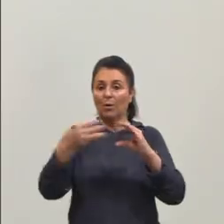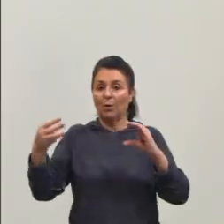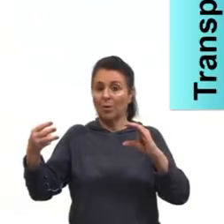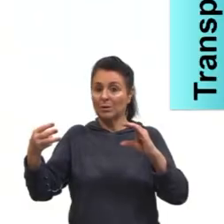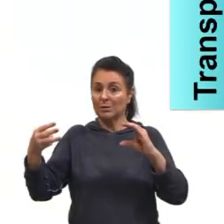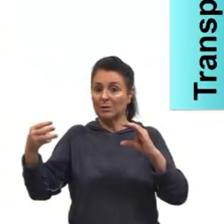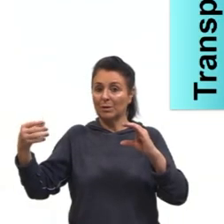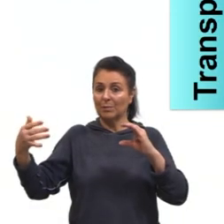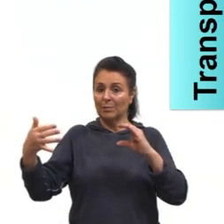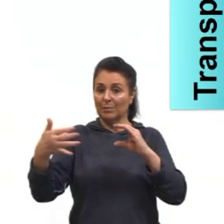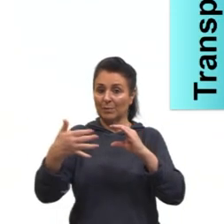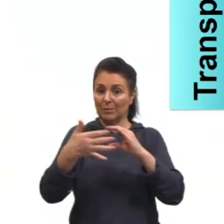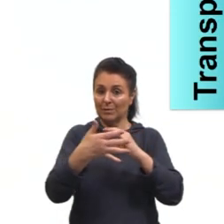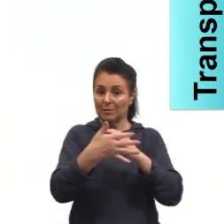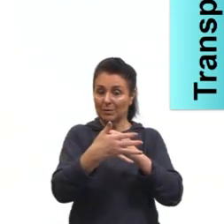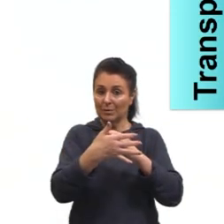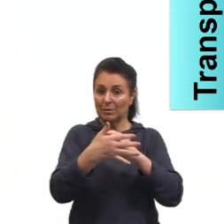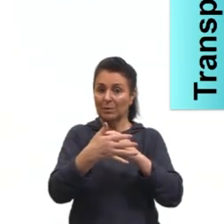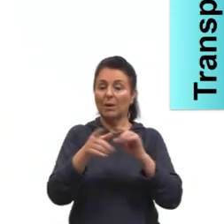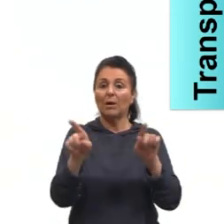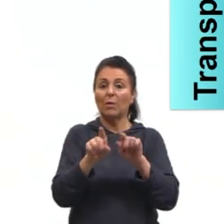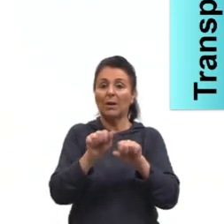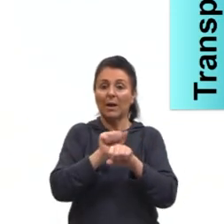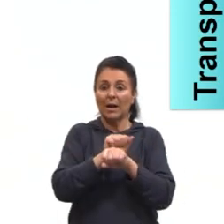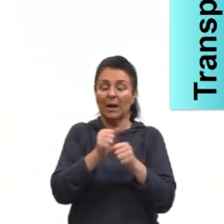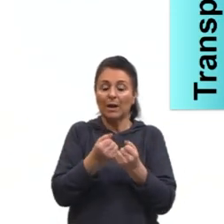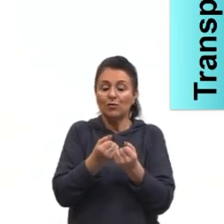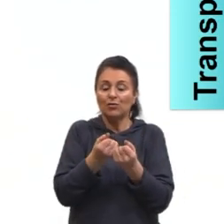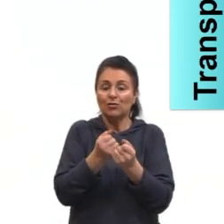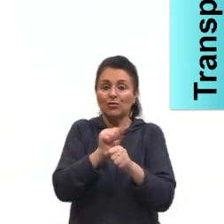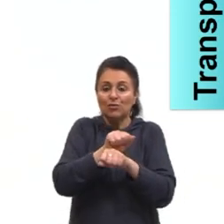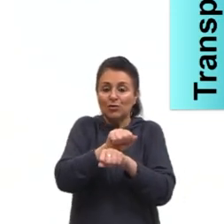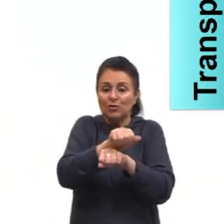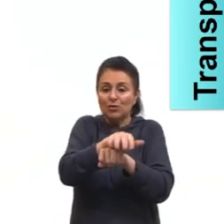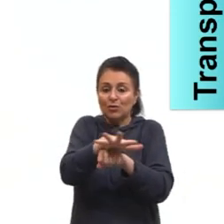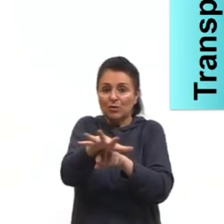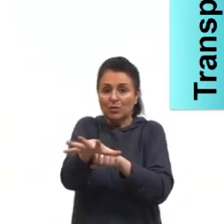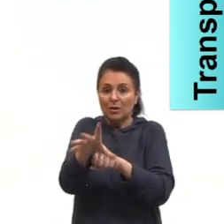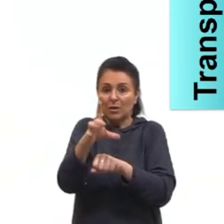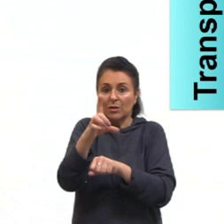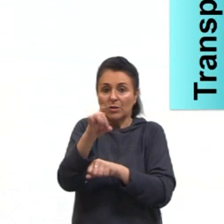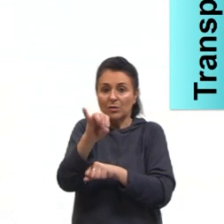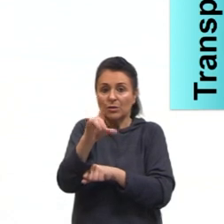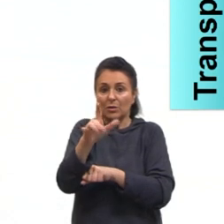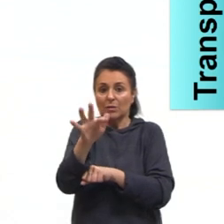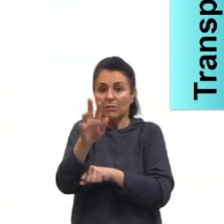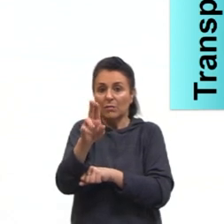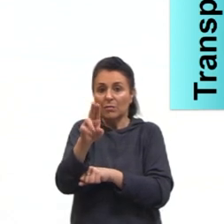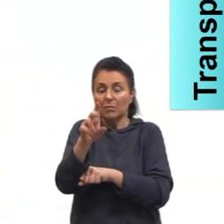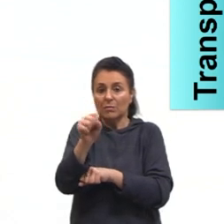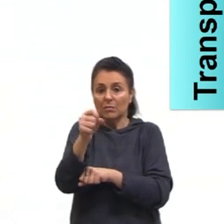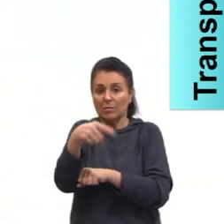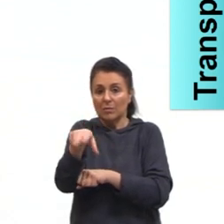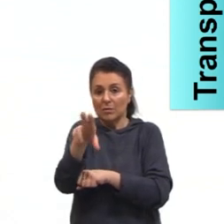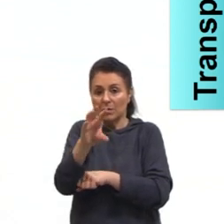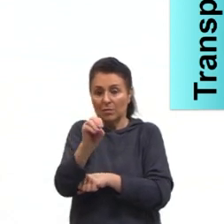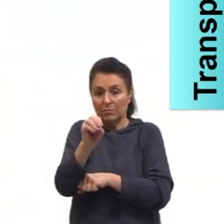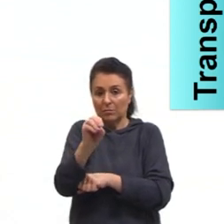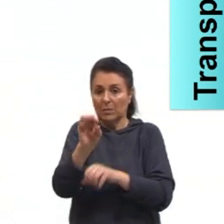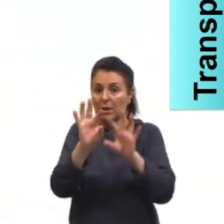O próximo, difusão. Nós temos difusão. Simples e facilitada.